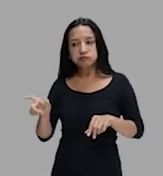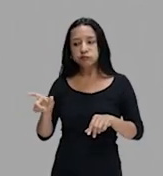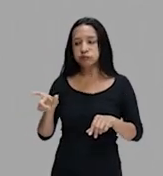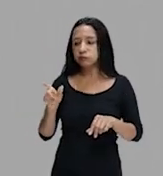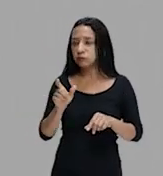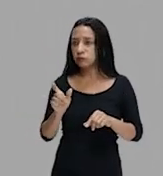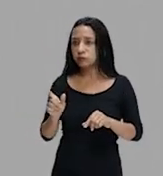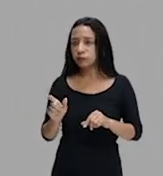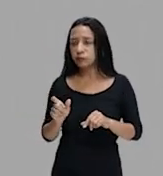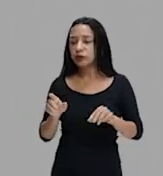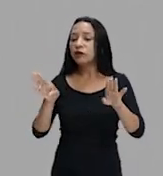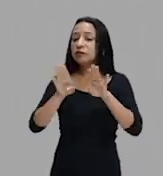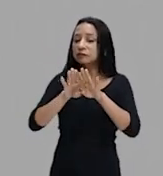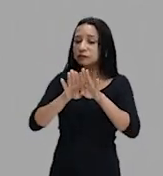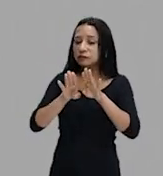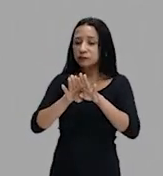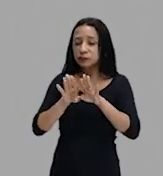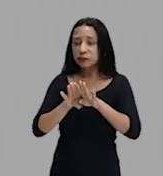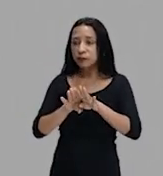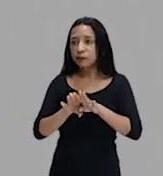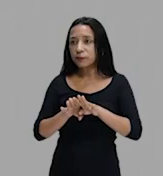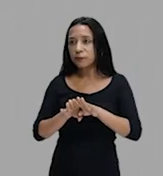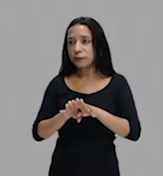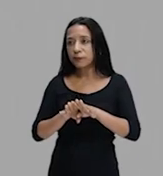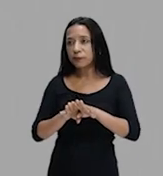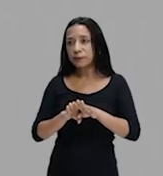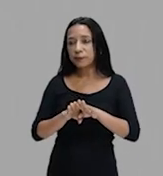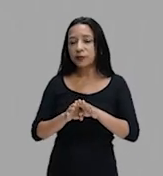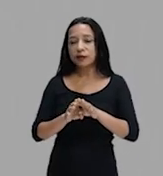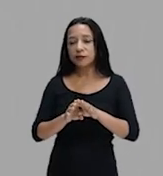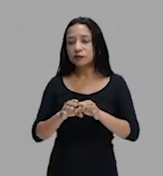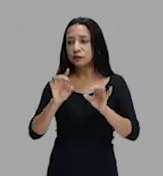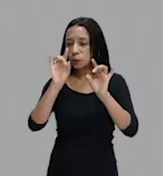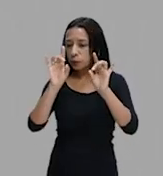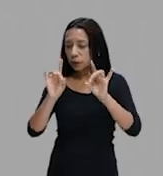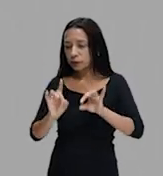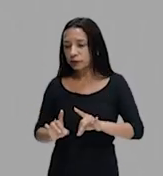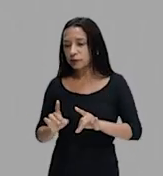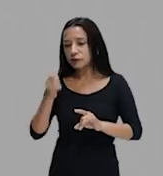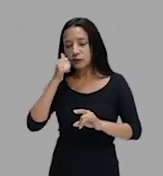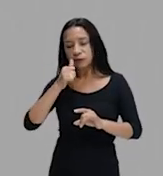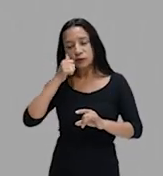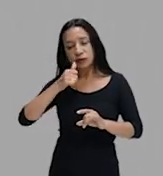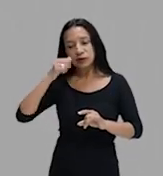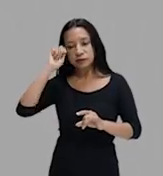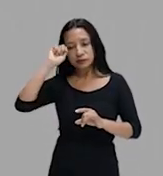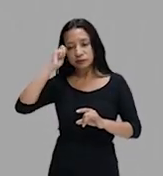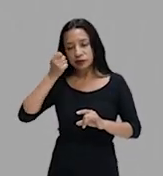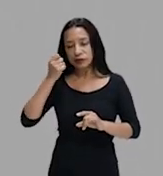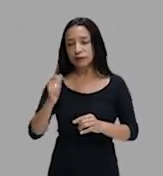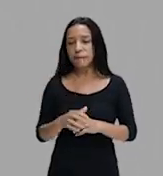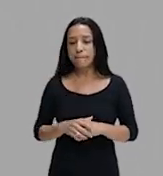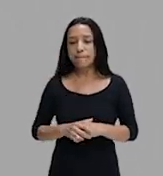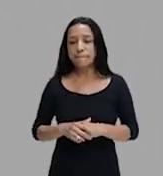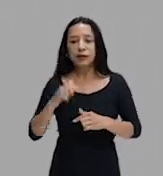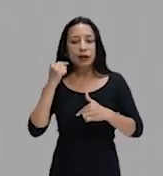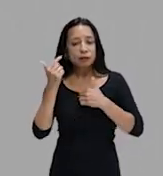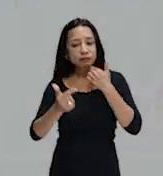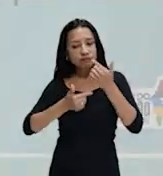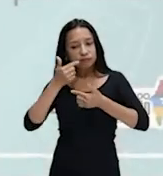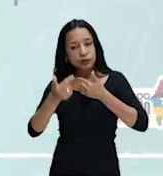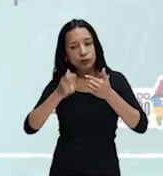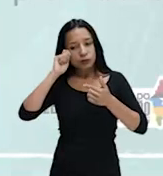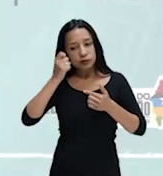específicas de mulheres negras, como é o caso do sexismo. O movimento negro no século XXI, ou seja,